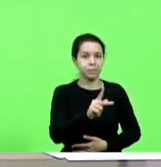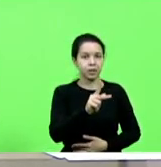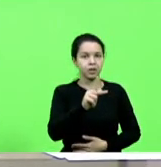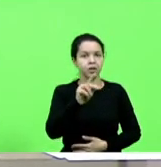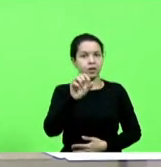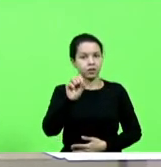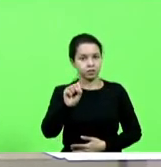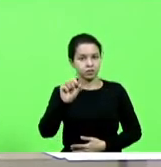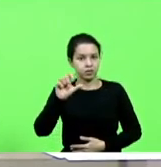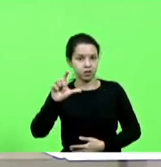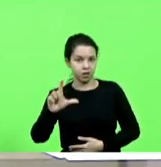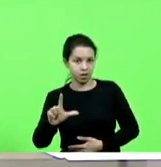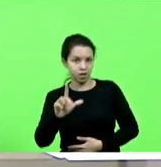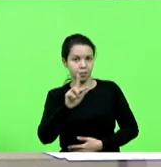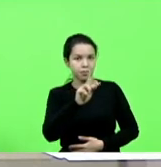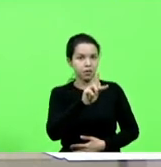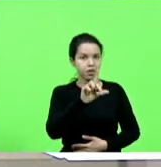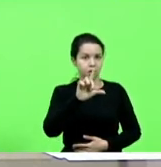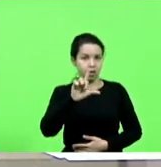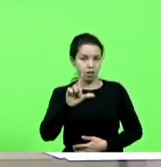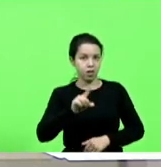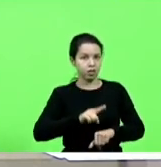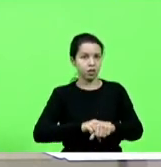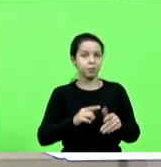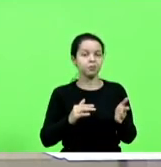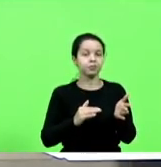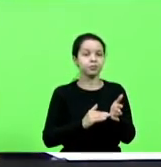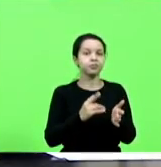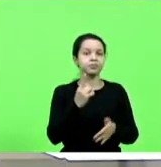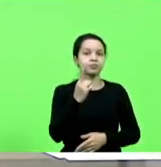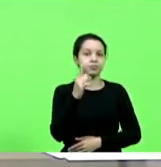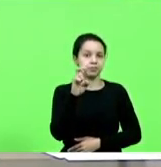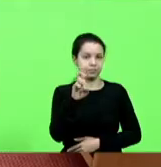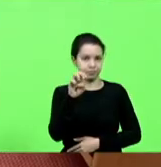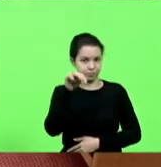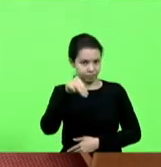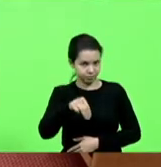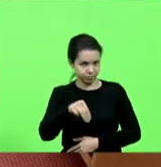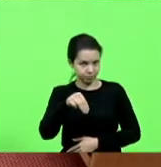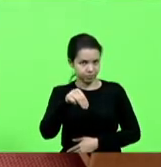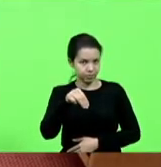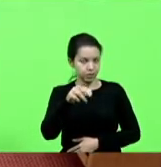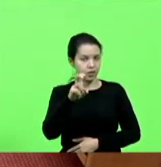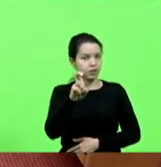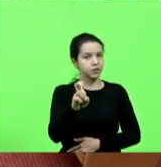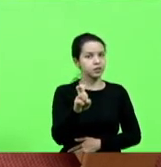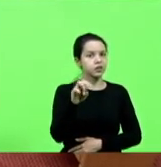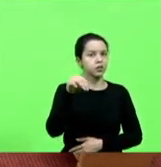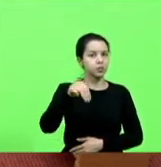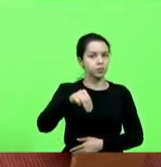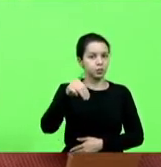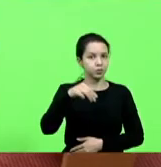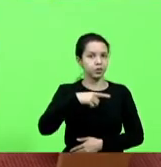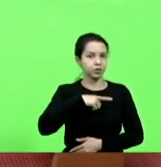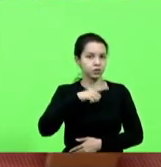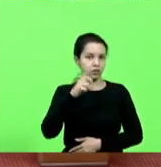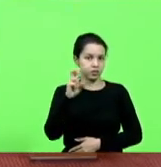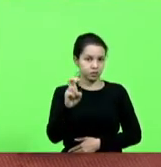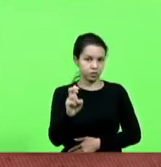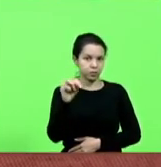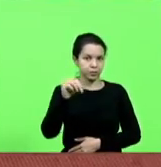PSL PL por 15 minutos deputado Ivan Nates cinco minutos você terá cinco minutos